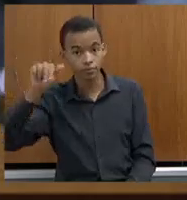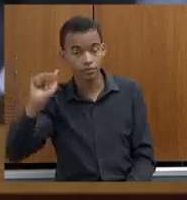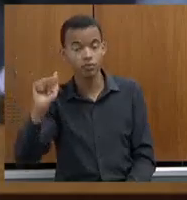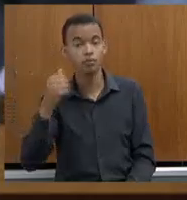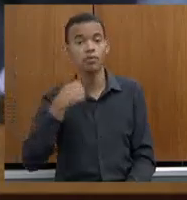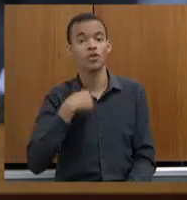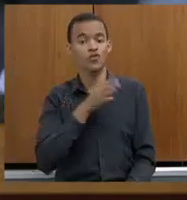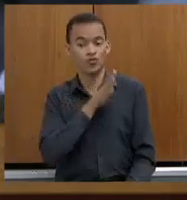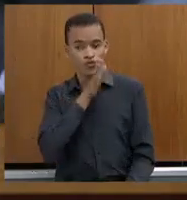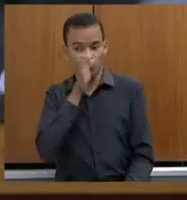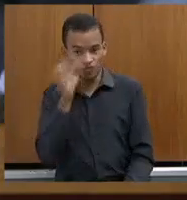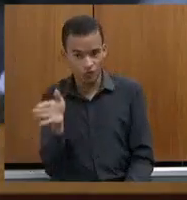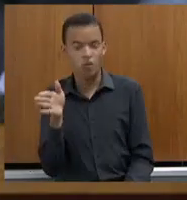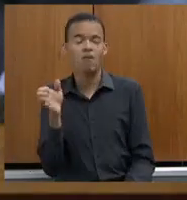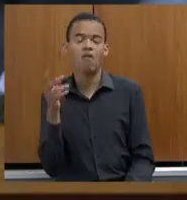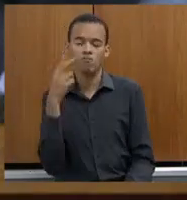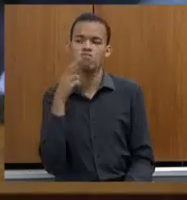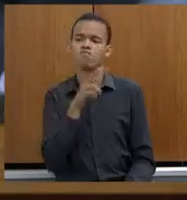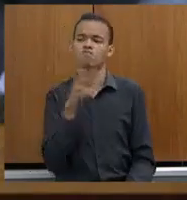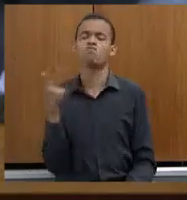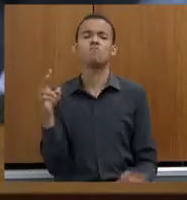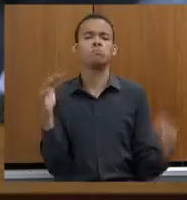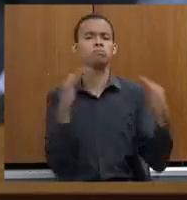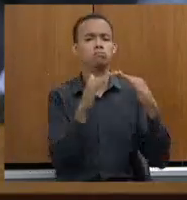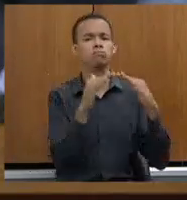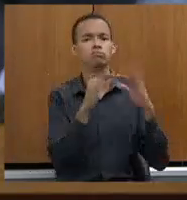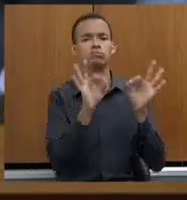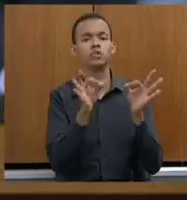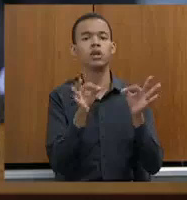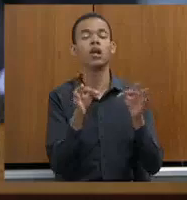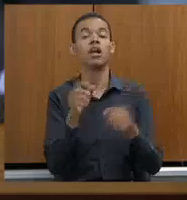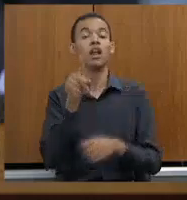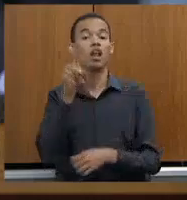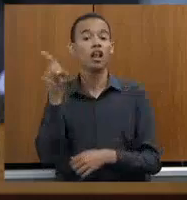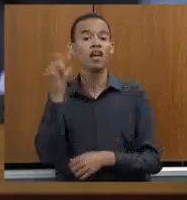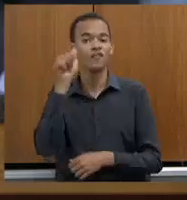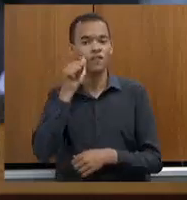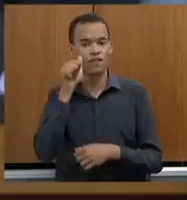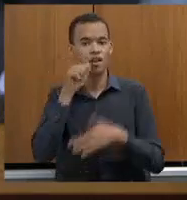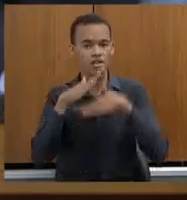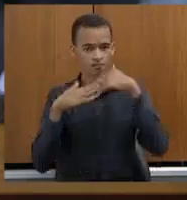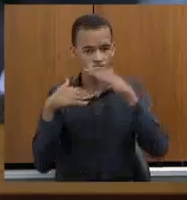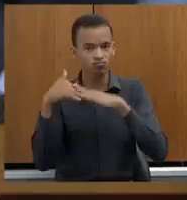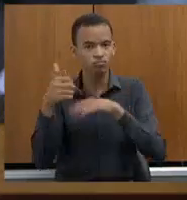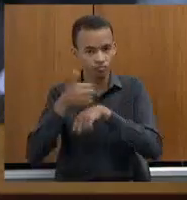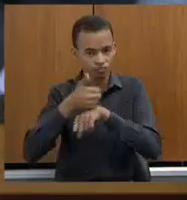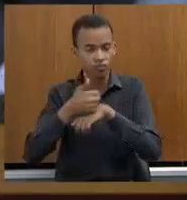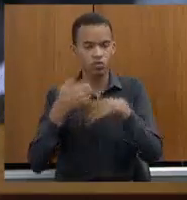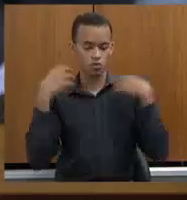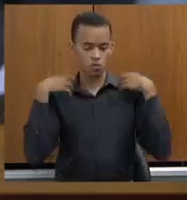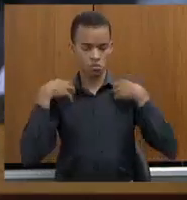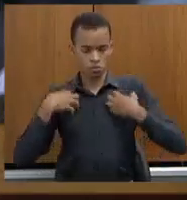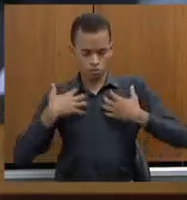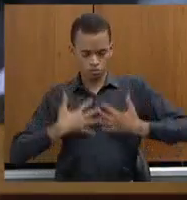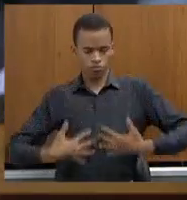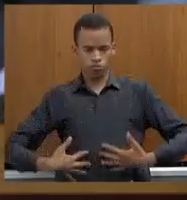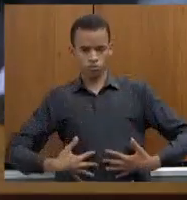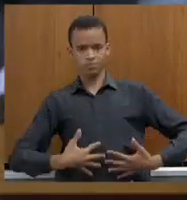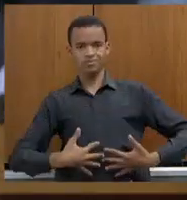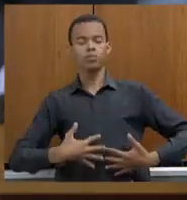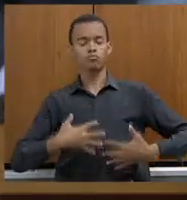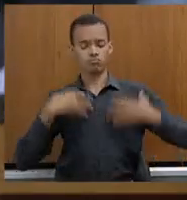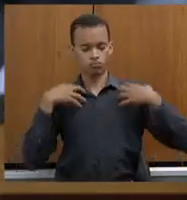culetes para as mulheres. E o doutor Joaquim foi muito enfático.